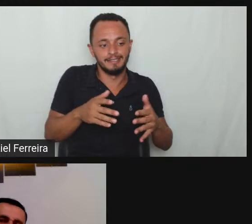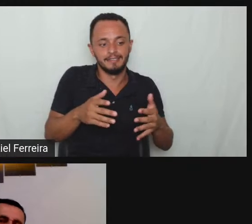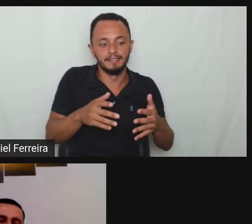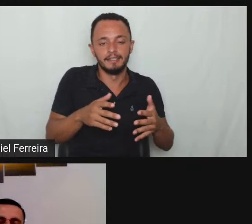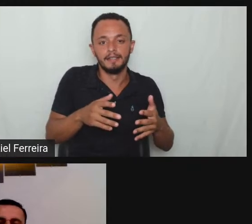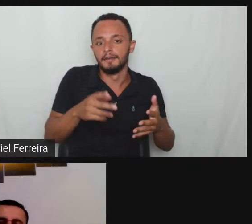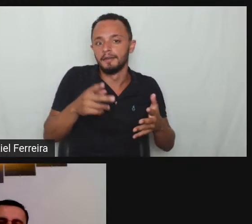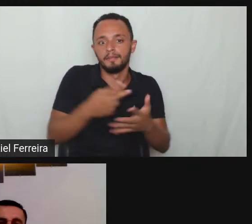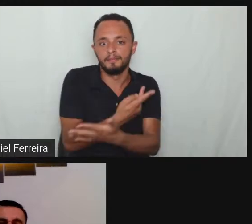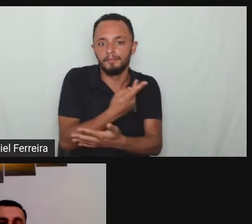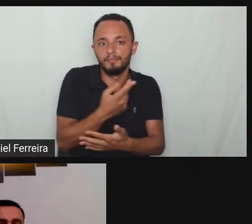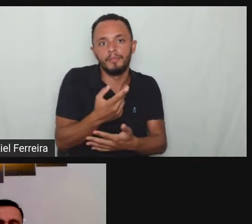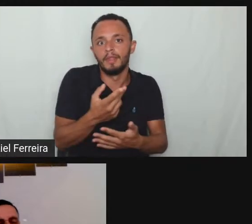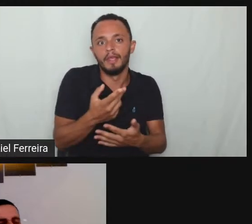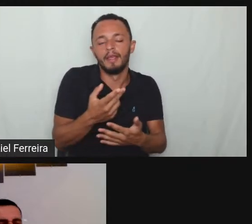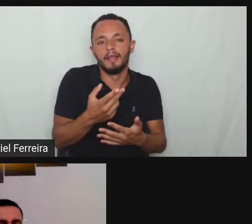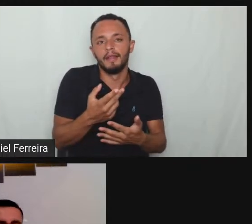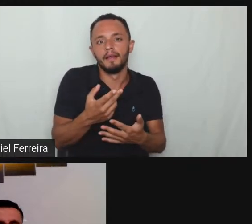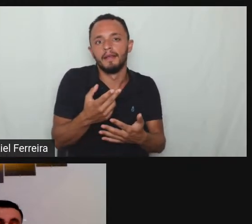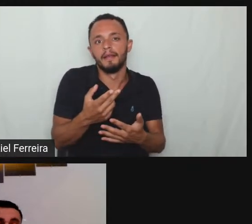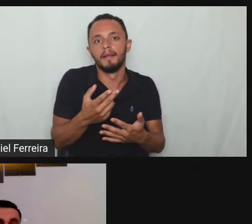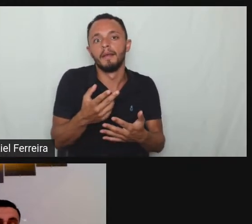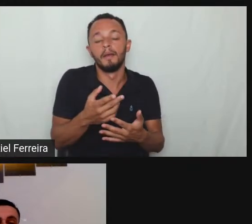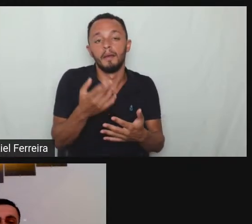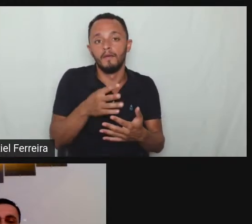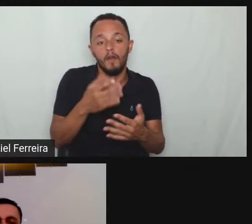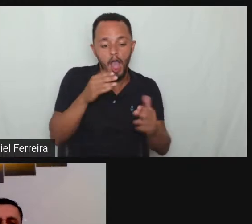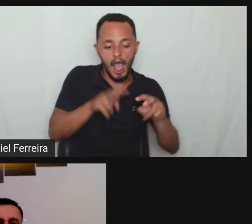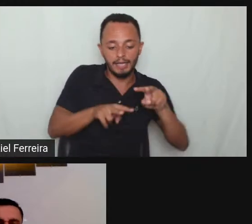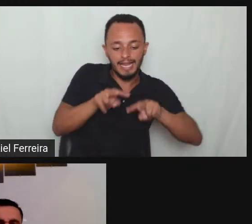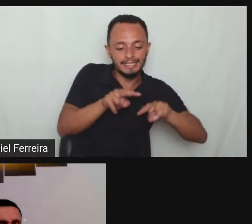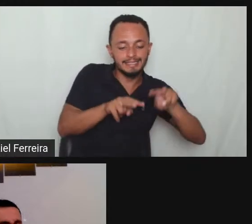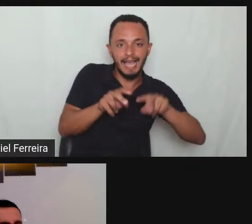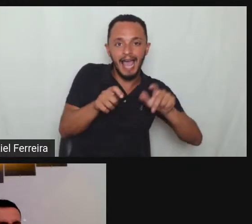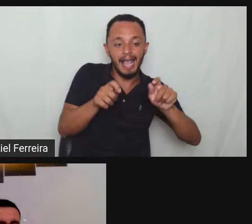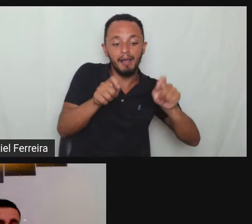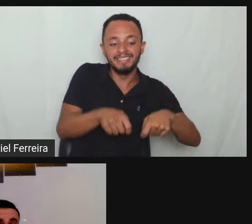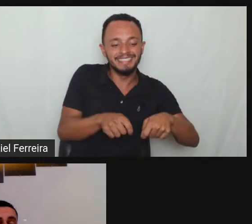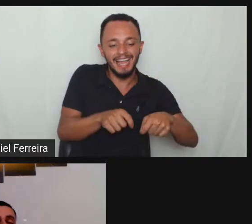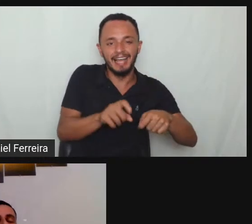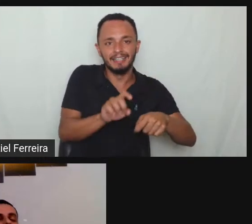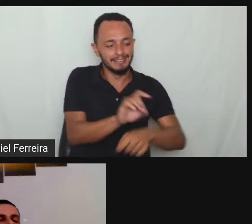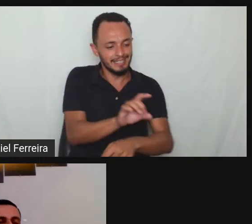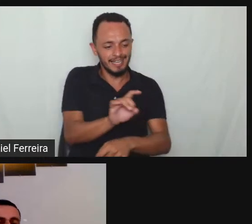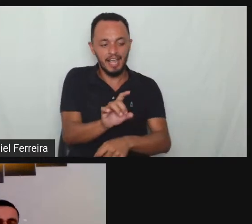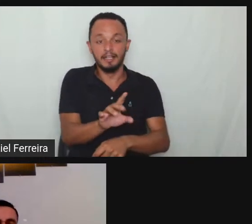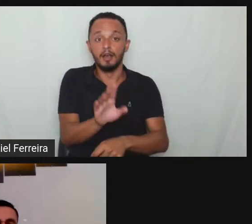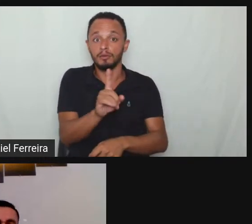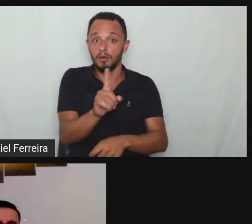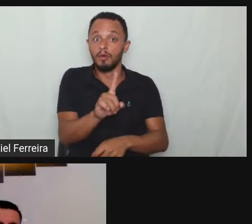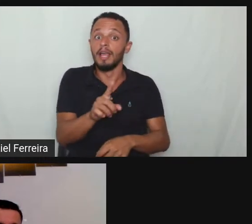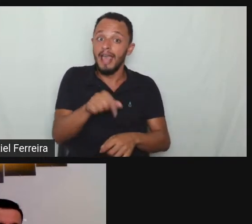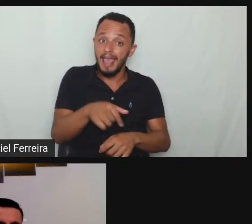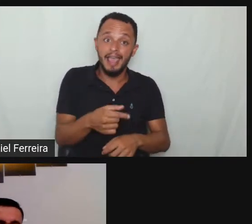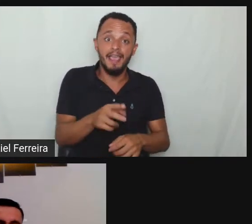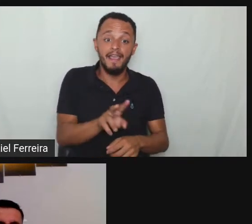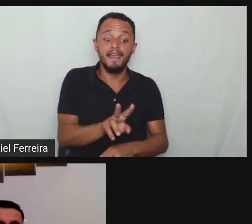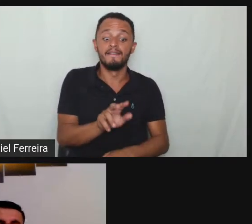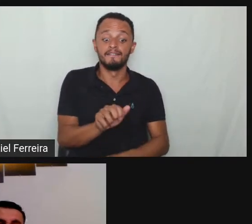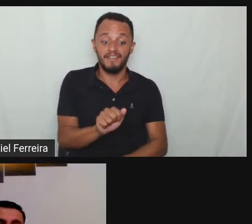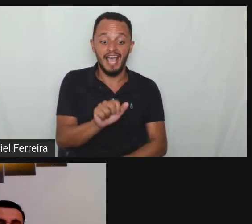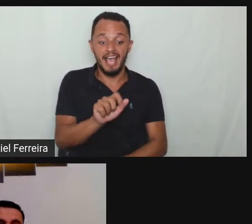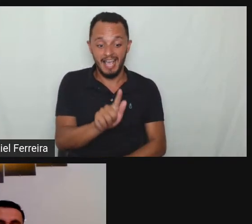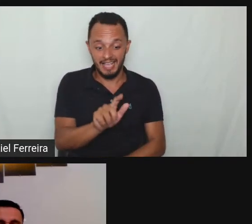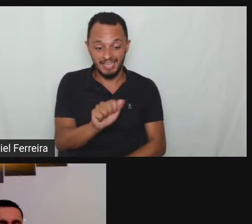eu não estaria priorizando aí por exemplo a capacidade de cada um então não é para o mesmo carro é para mesmo vaga primeiro